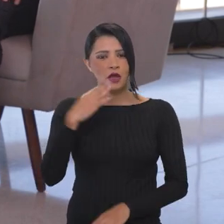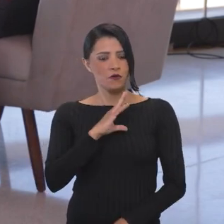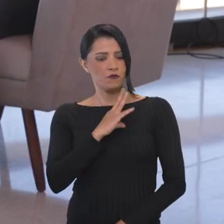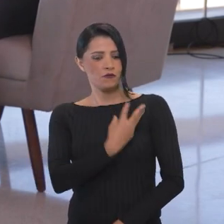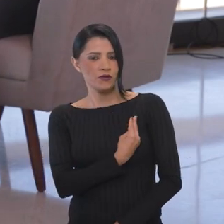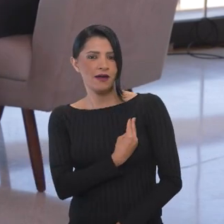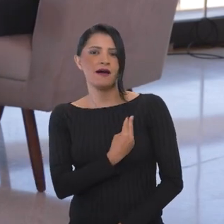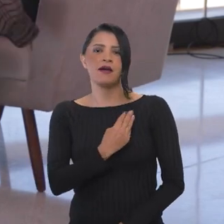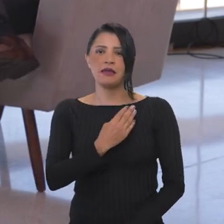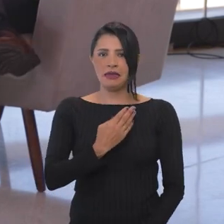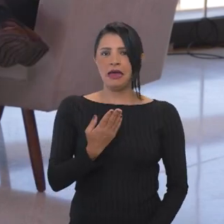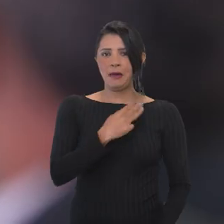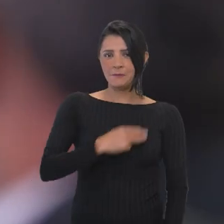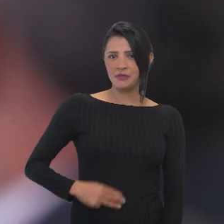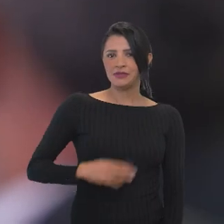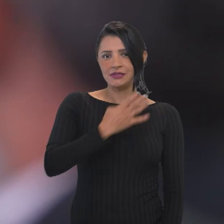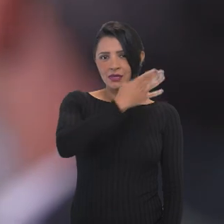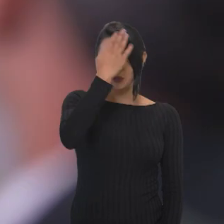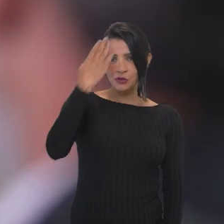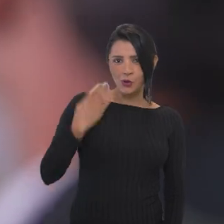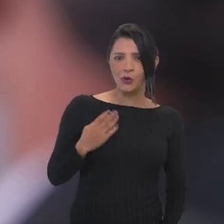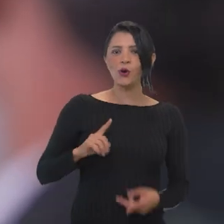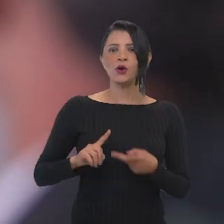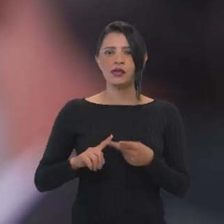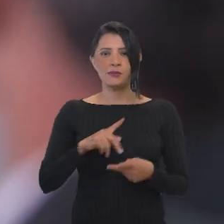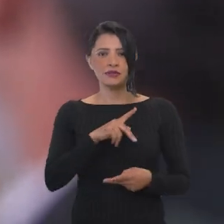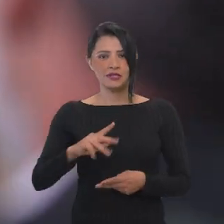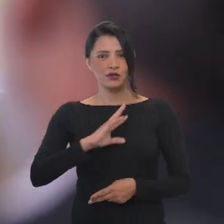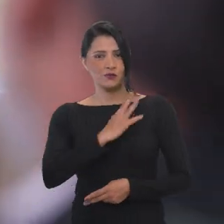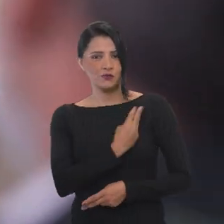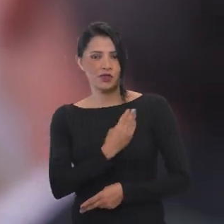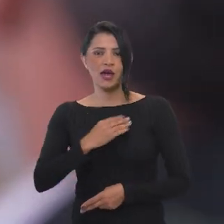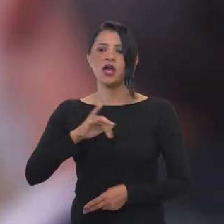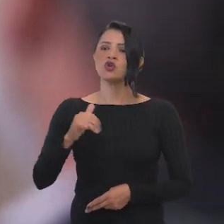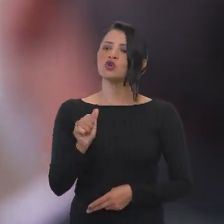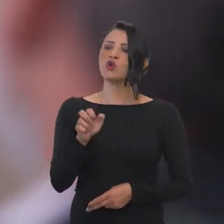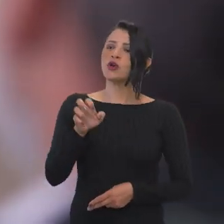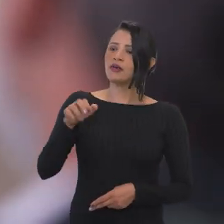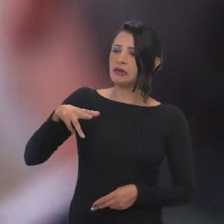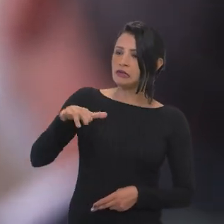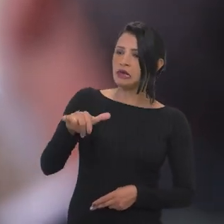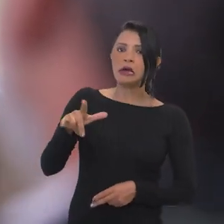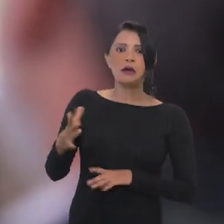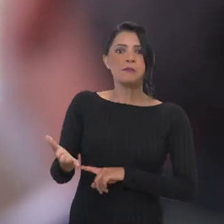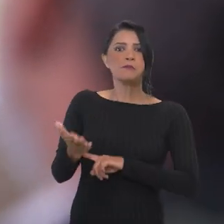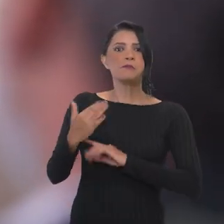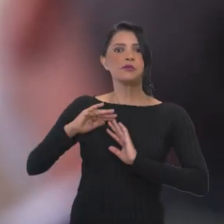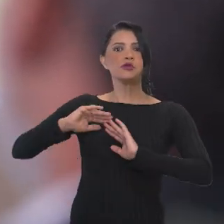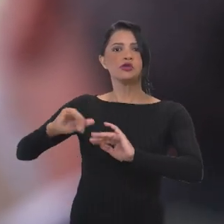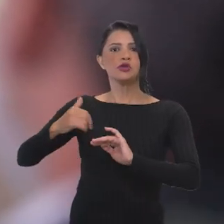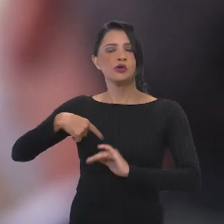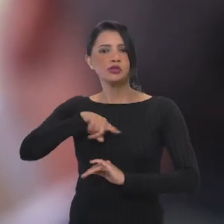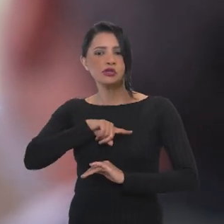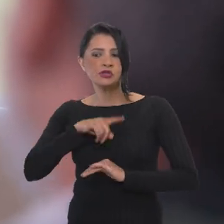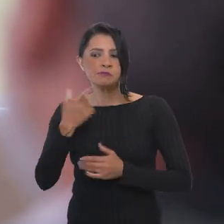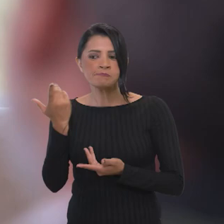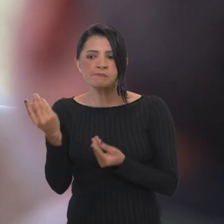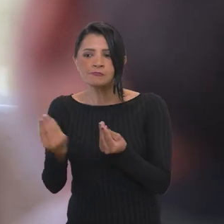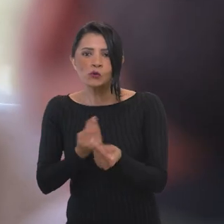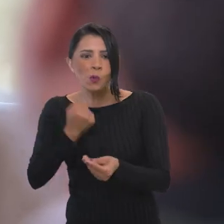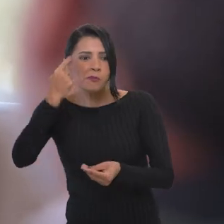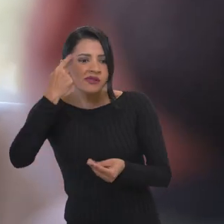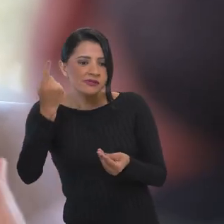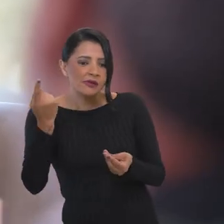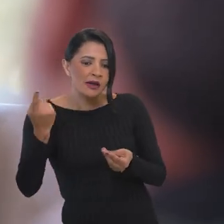por exemplo, a ministra Sônia e junto com a Joênia, a presidente da FUNAI, elas pediram a nossa ajuda para repensar um pouco a maneira da FUNAI fazer